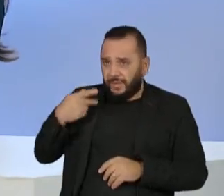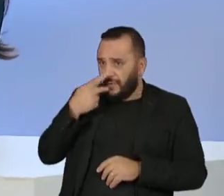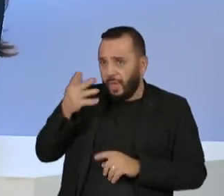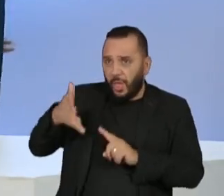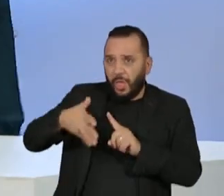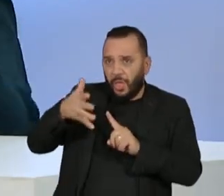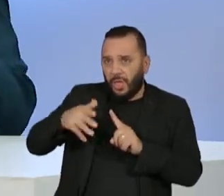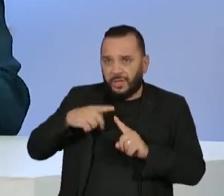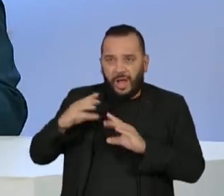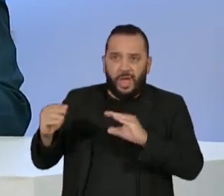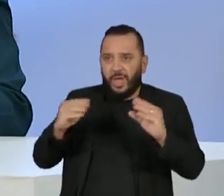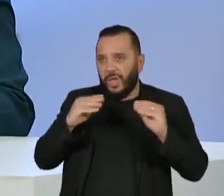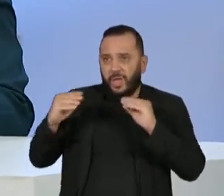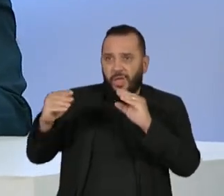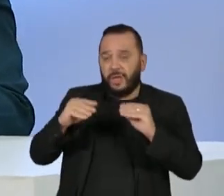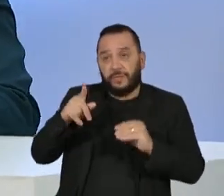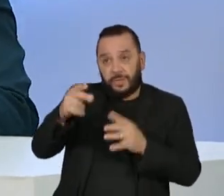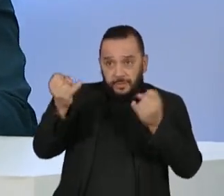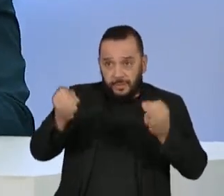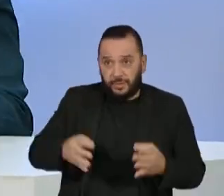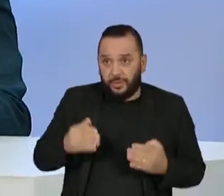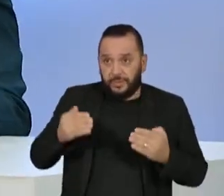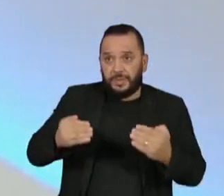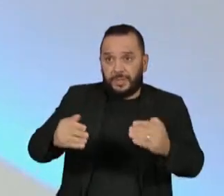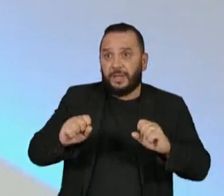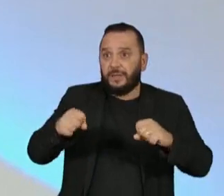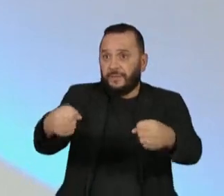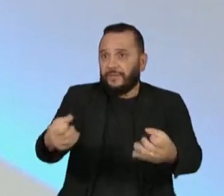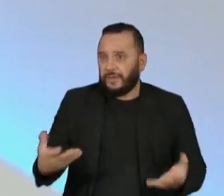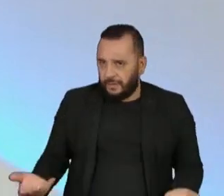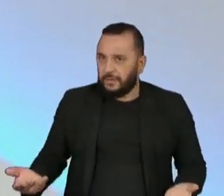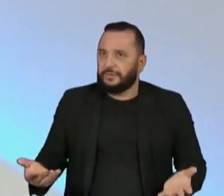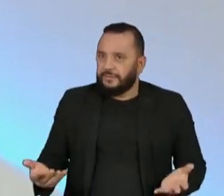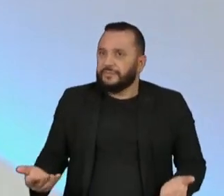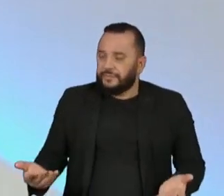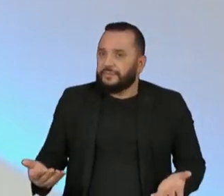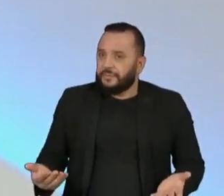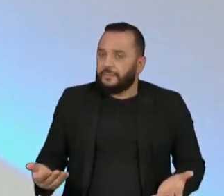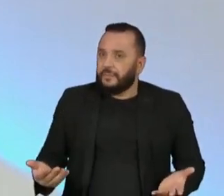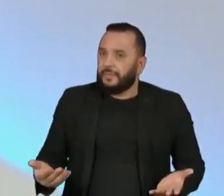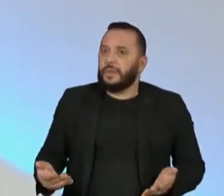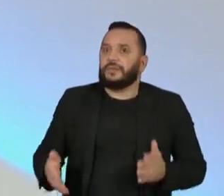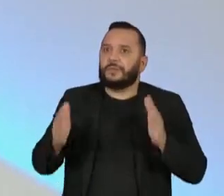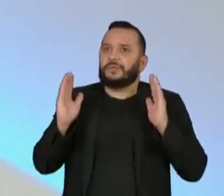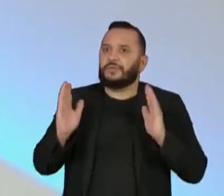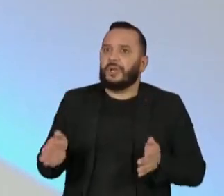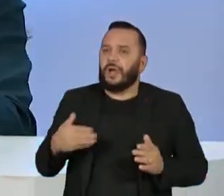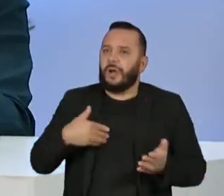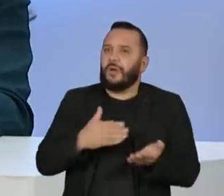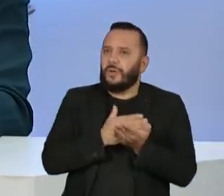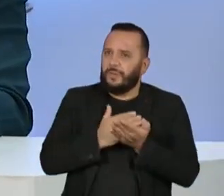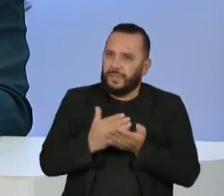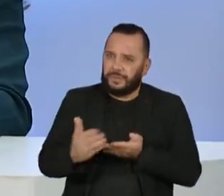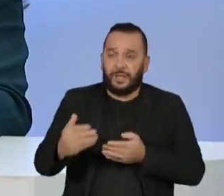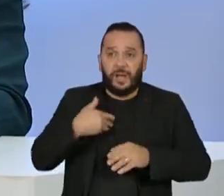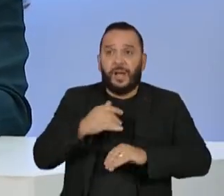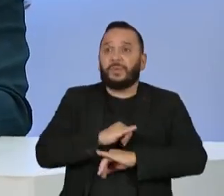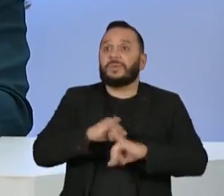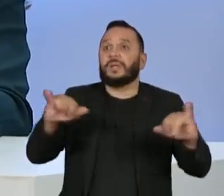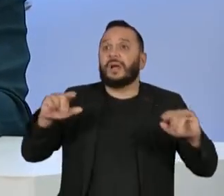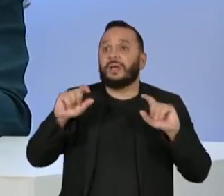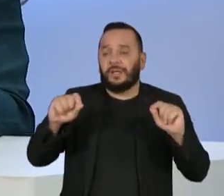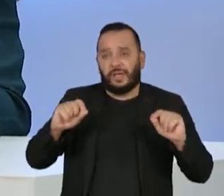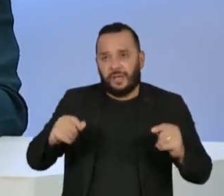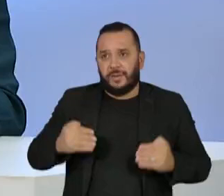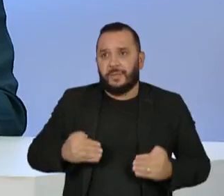essa pergunta, se acha que também não deveria ser, aliados defendem já tratar, já abrir um diálogo, já anunciar quem vai ser o